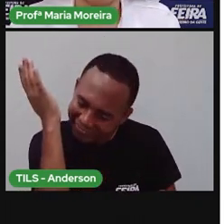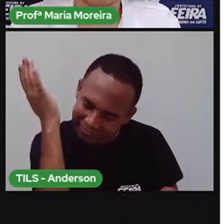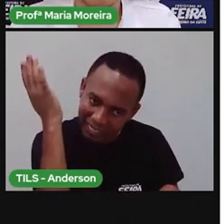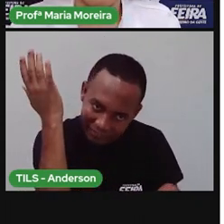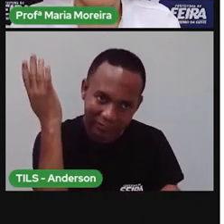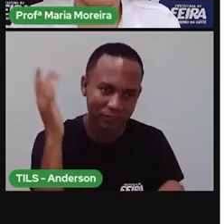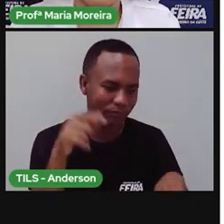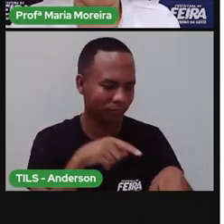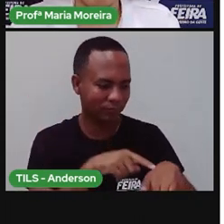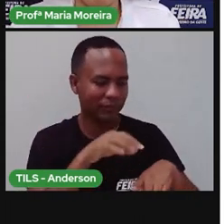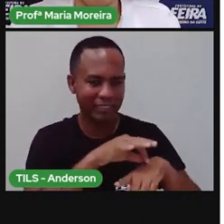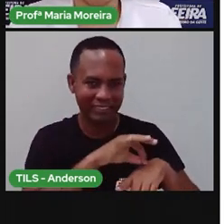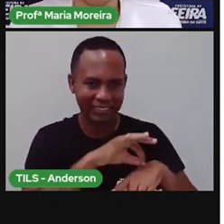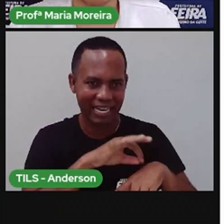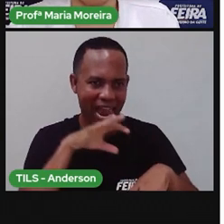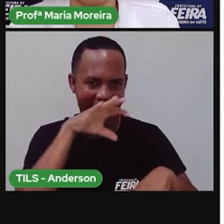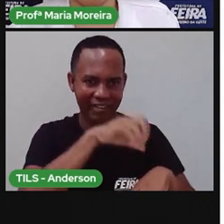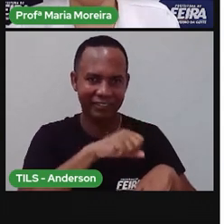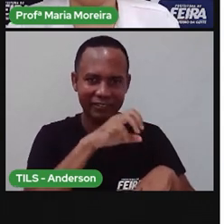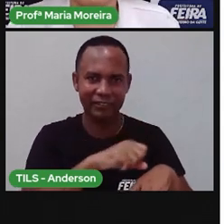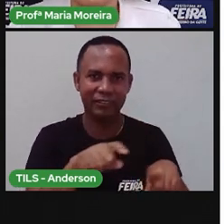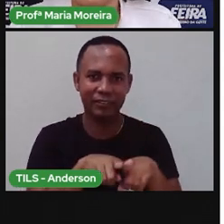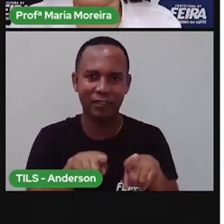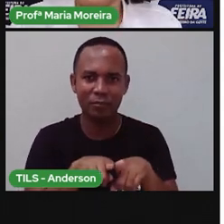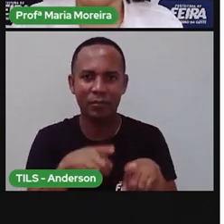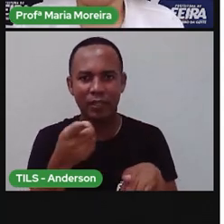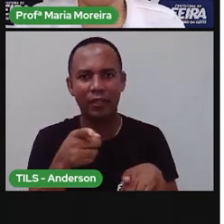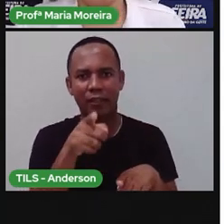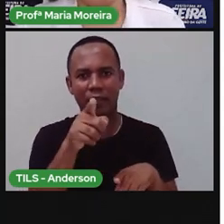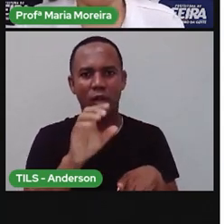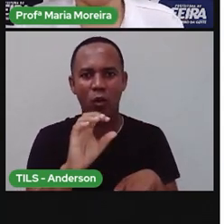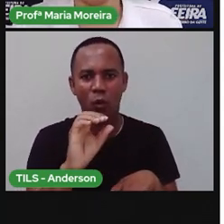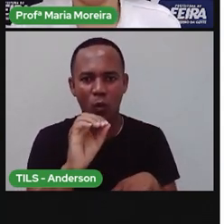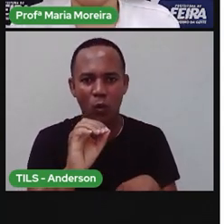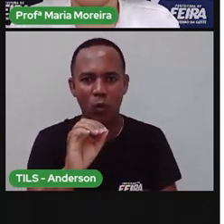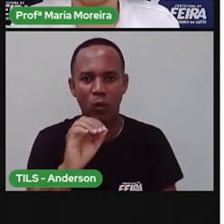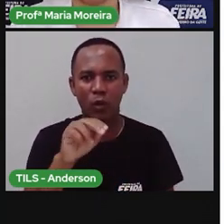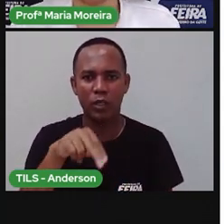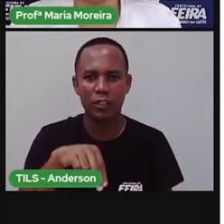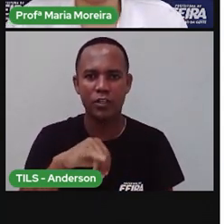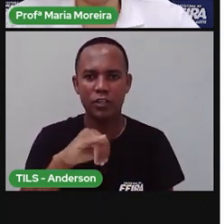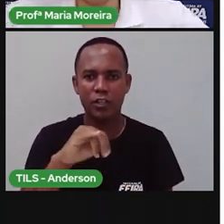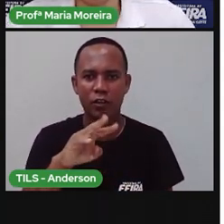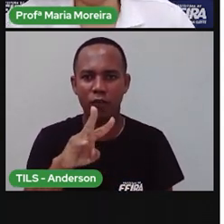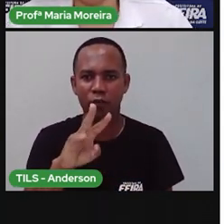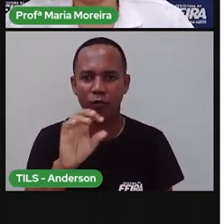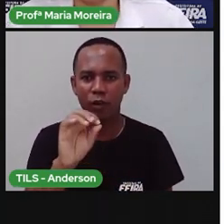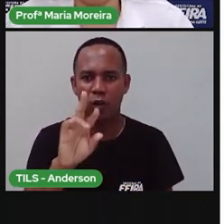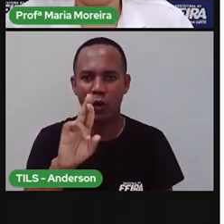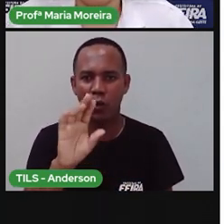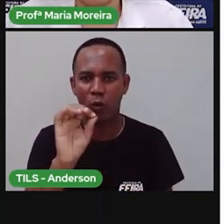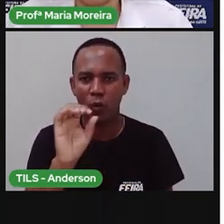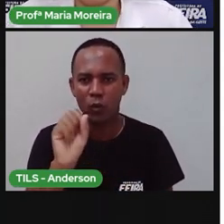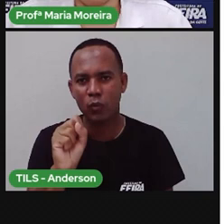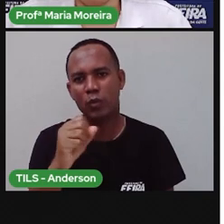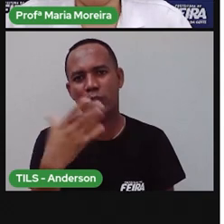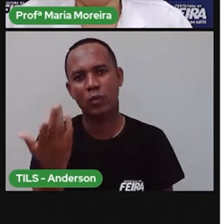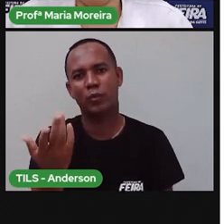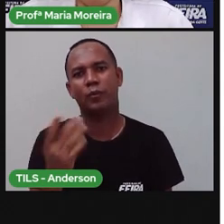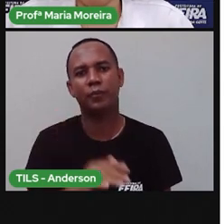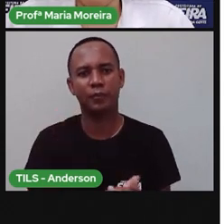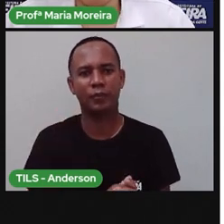onívoros. Exemplo, o ser humano, a galinha, o porco, o rato. Anderson, você é